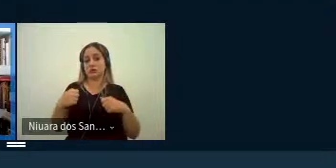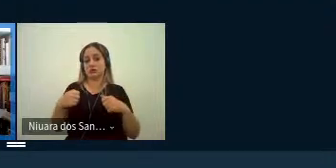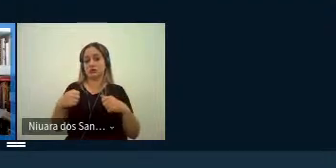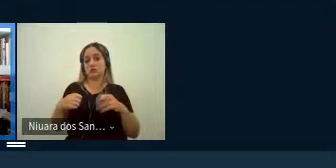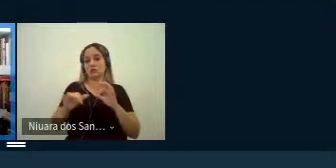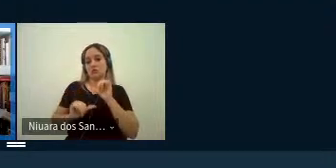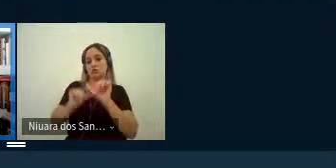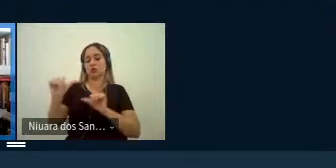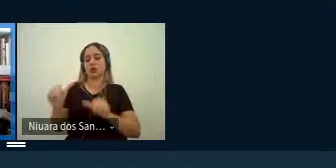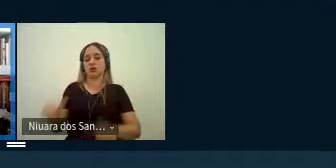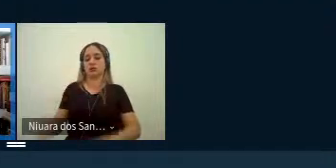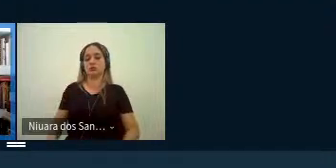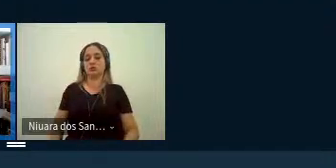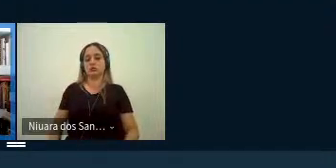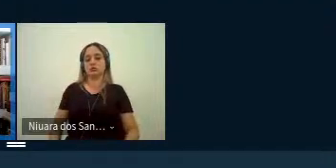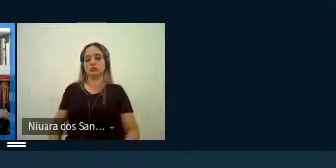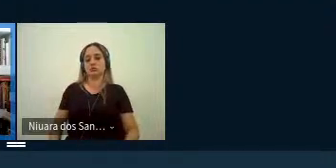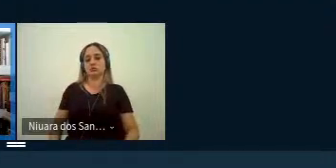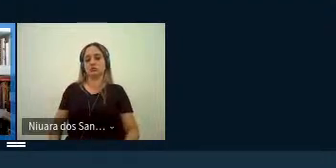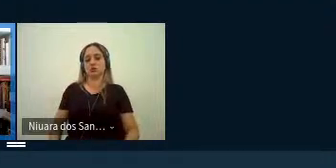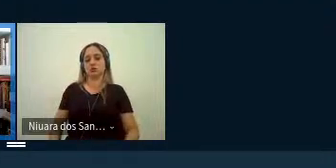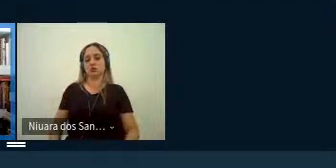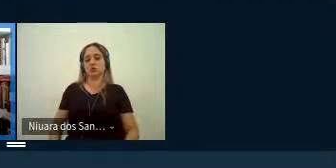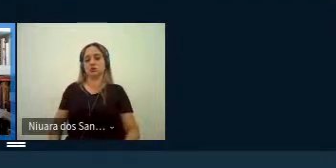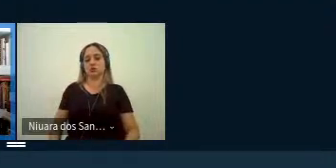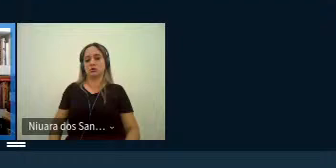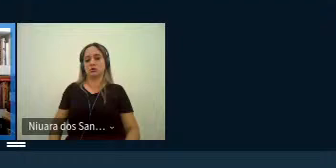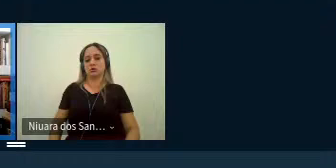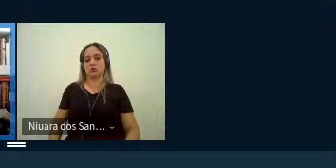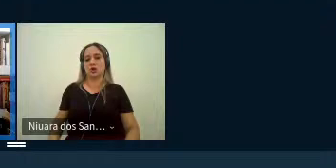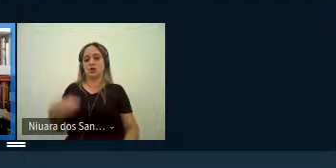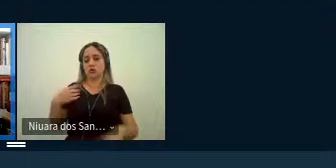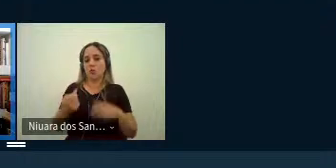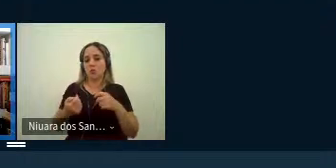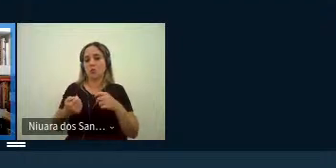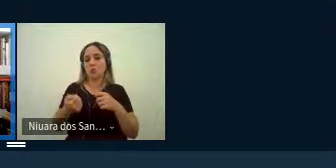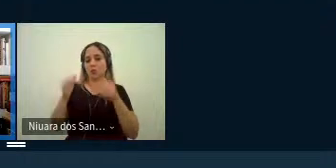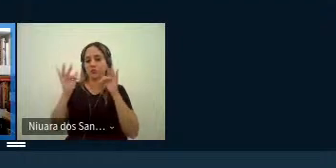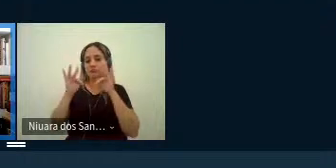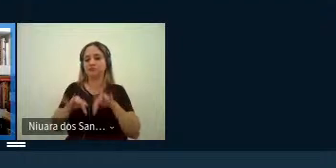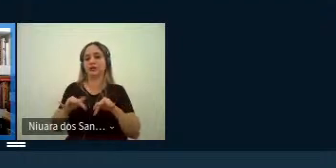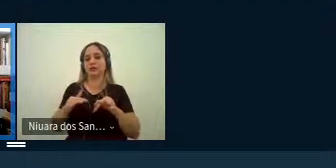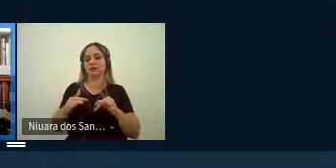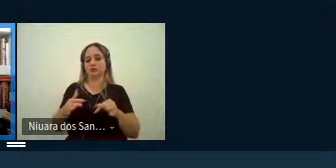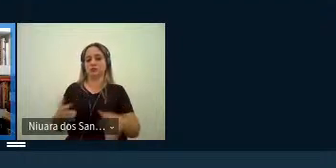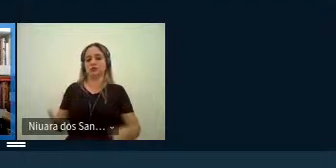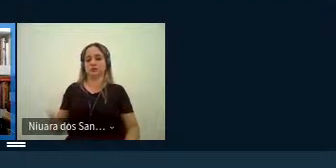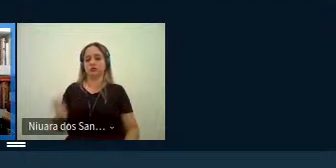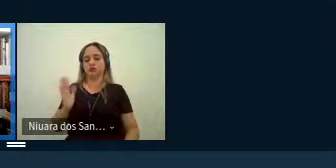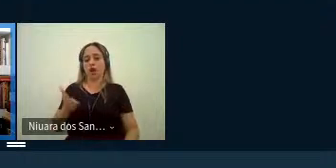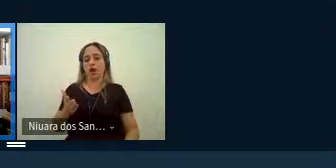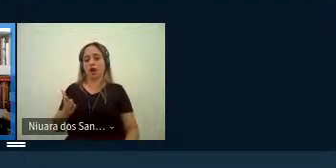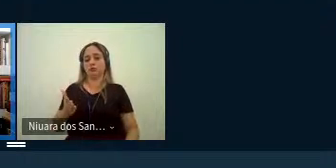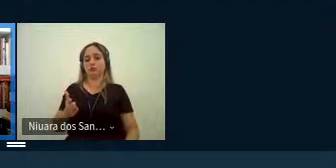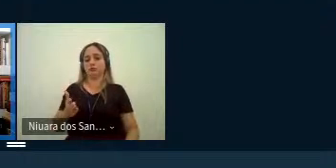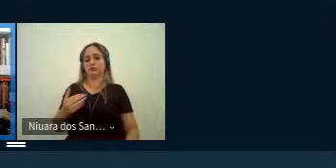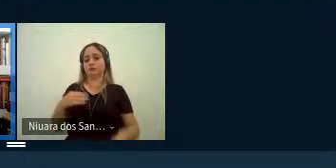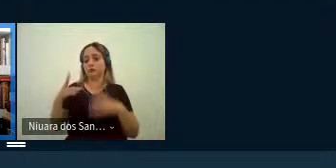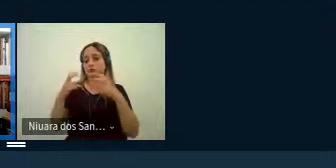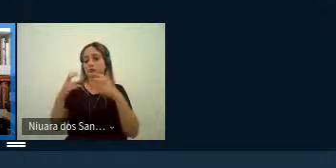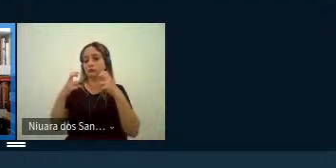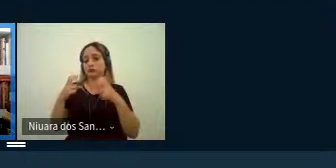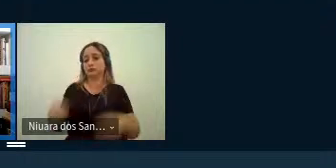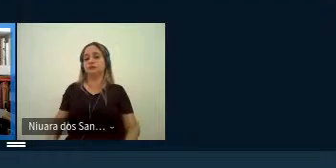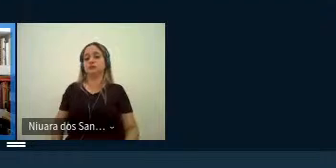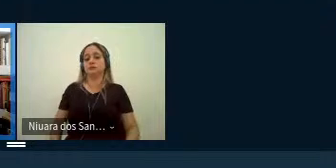desconstruído assim né aí eu já vou me encaminhando aqui para o final da minha fala chamando atenção para